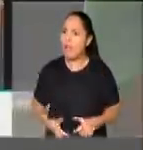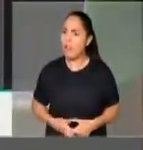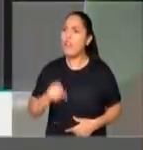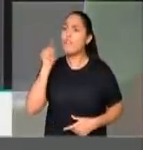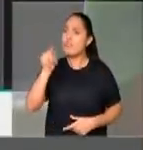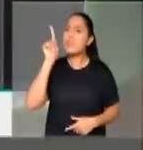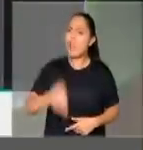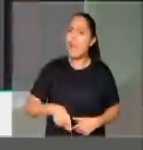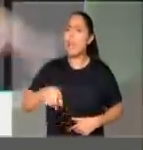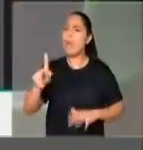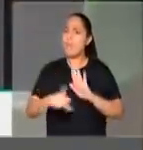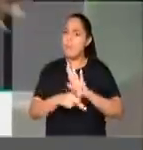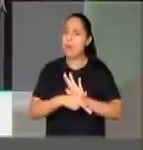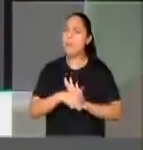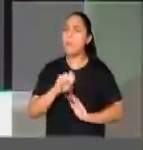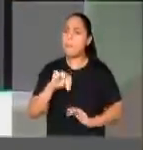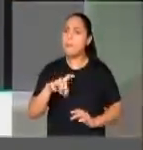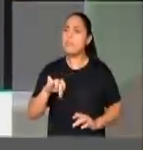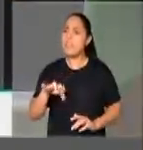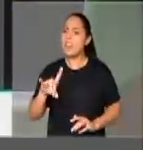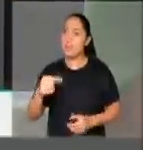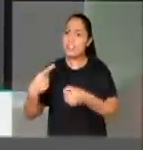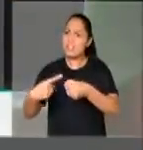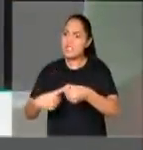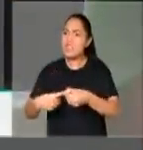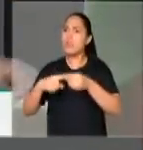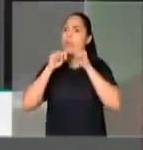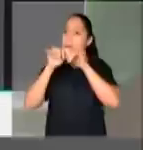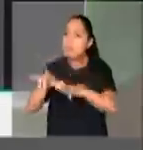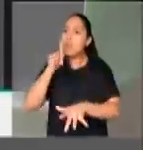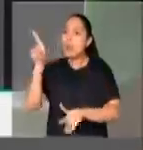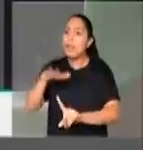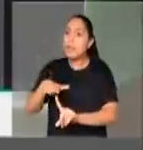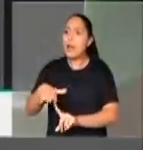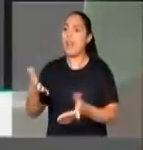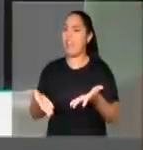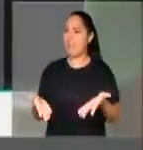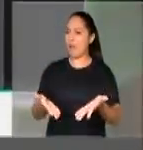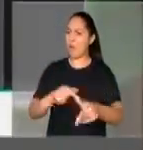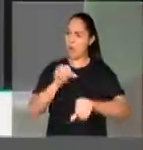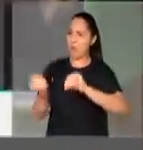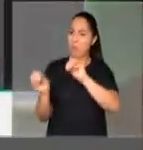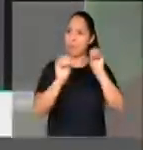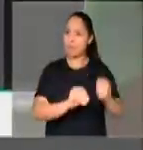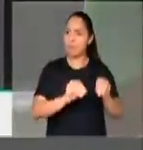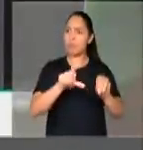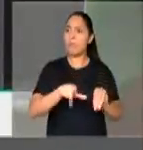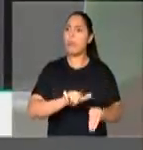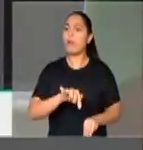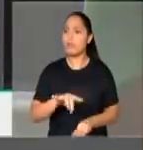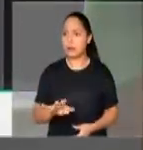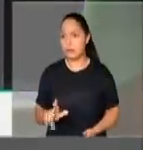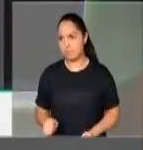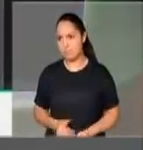você é oriundo de Bandeirantes, cidade abençoada do Paraná, e agora se mudou para Londrina,